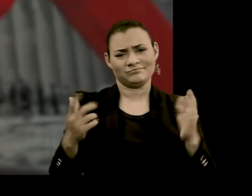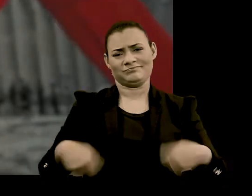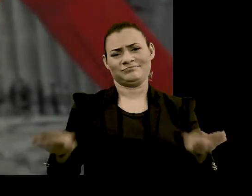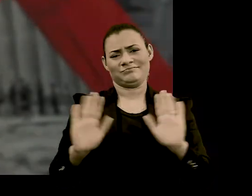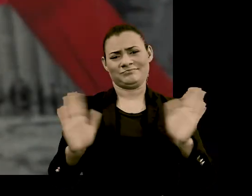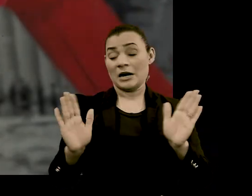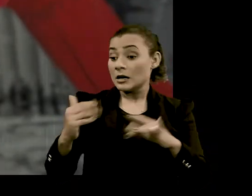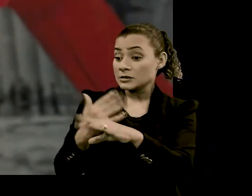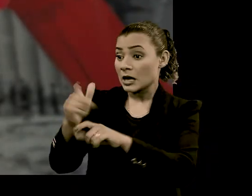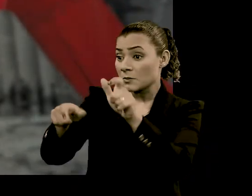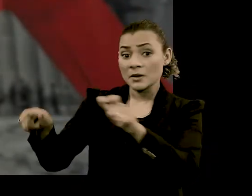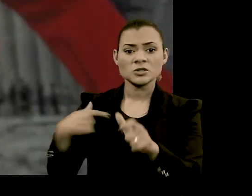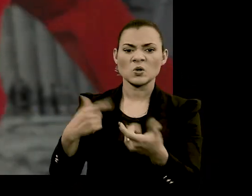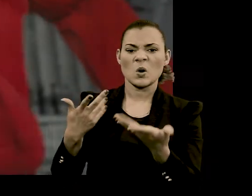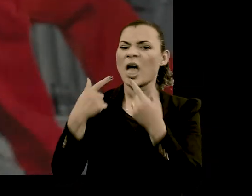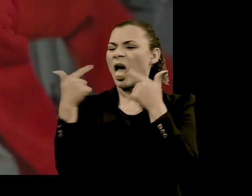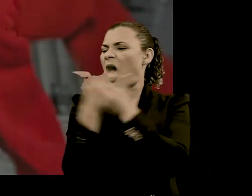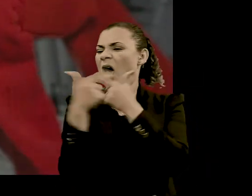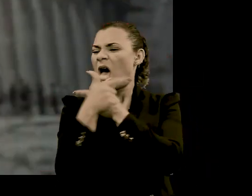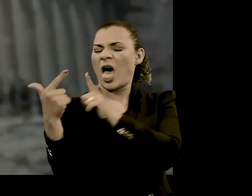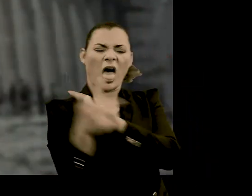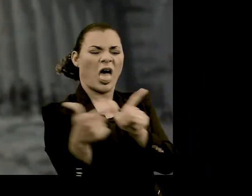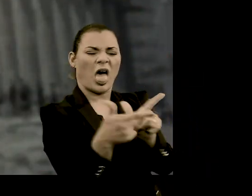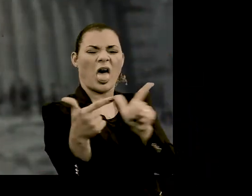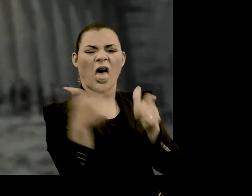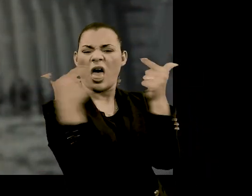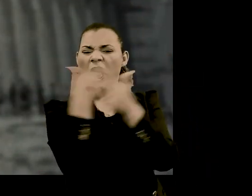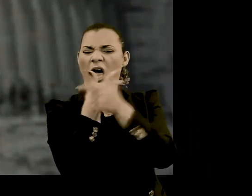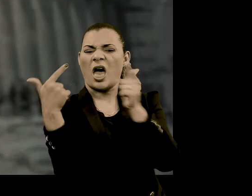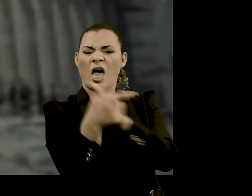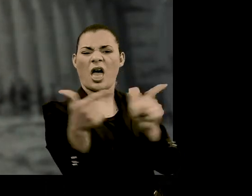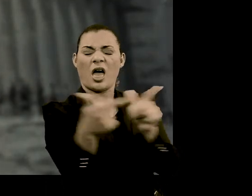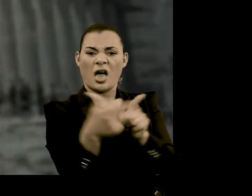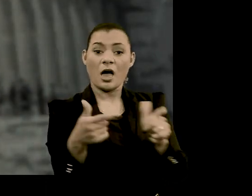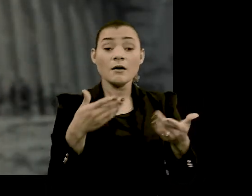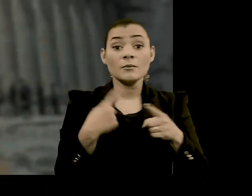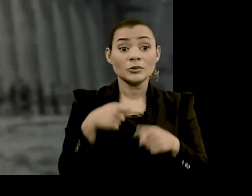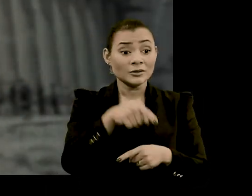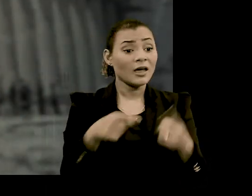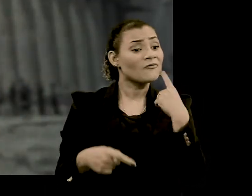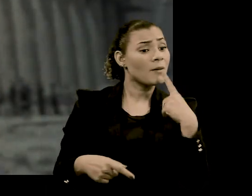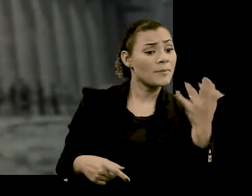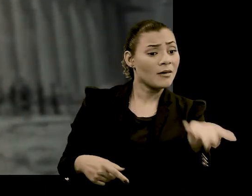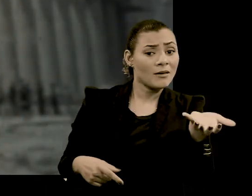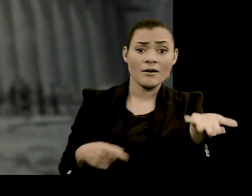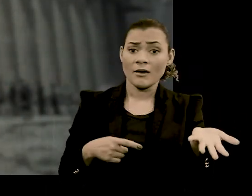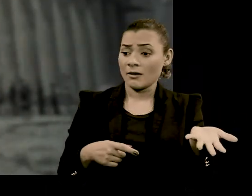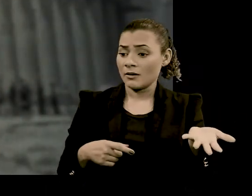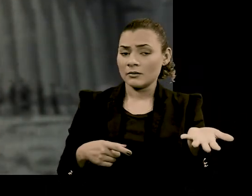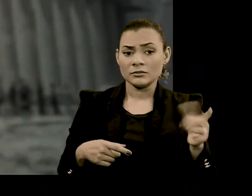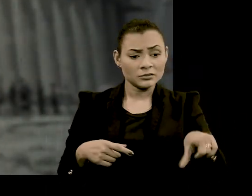As pessoas da cidade começam a caçoar e maltratar Sócrates Porque ele prefere vermelho